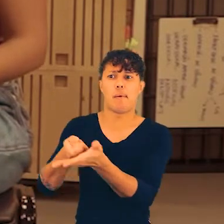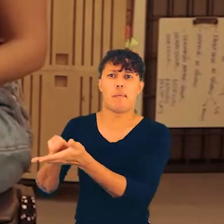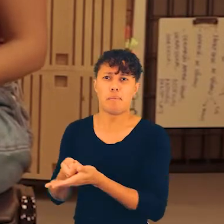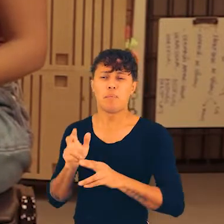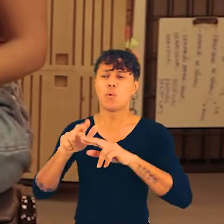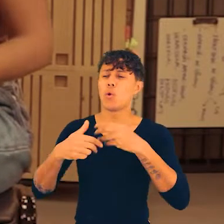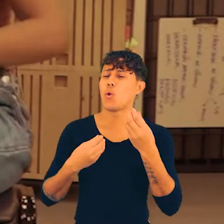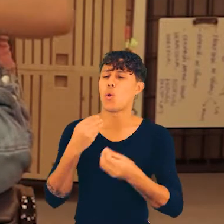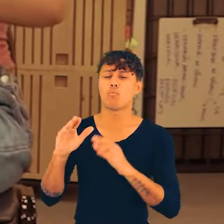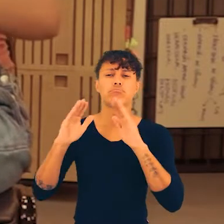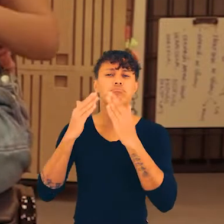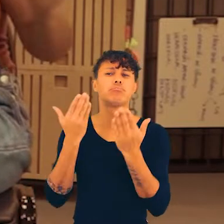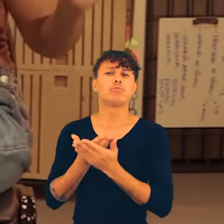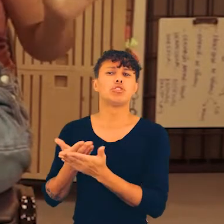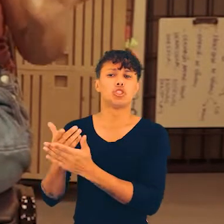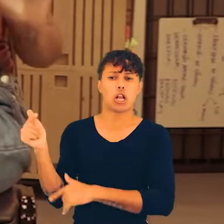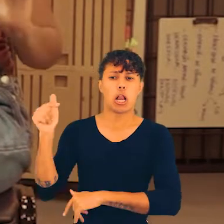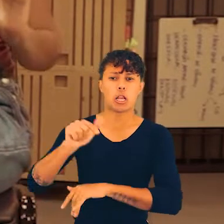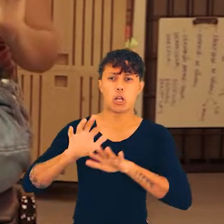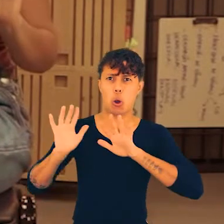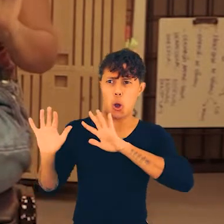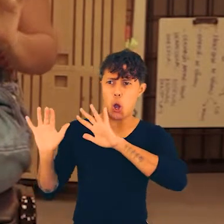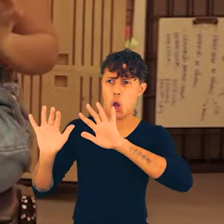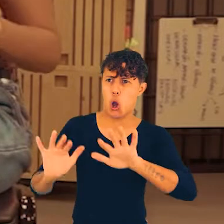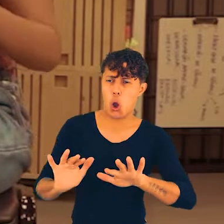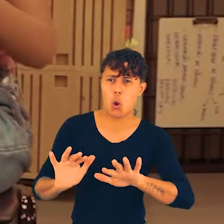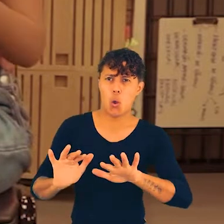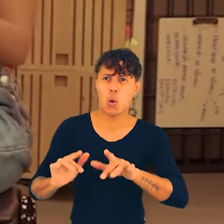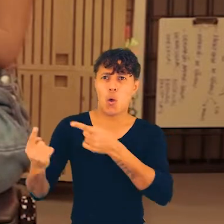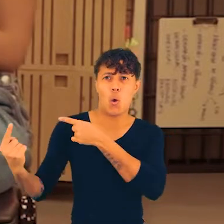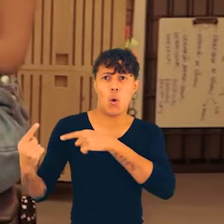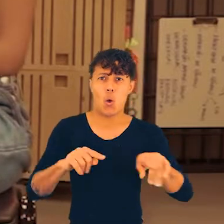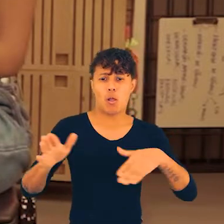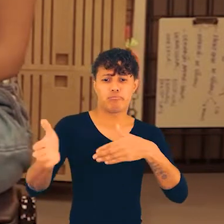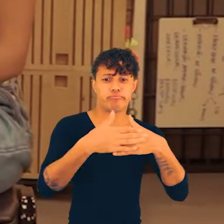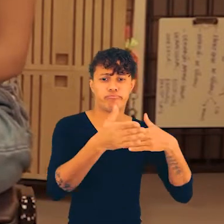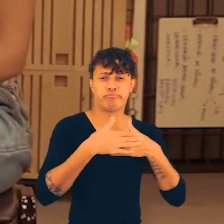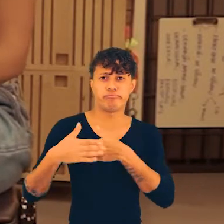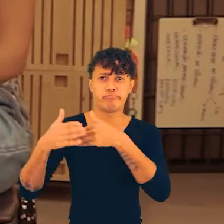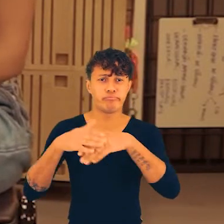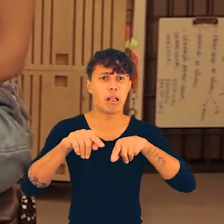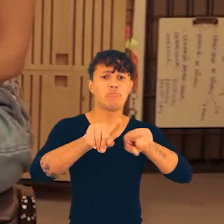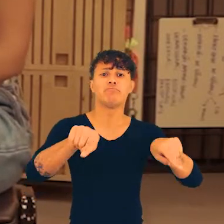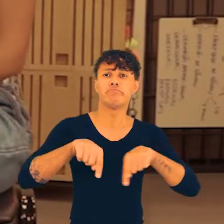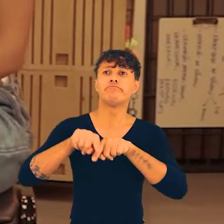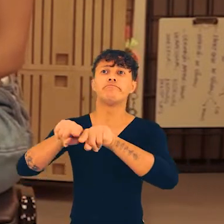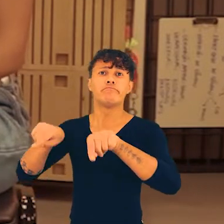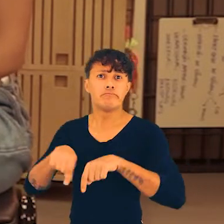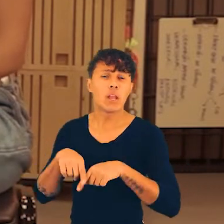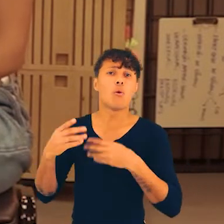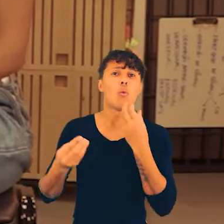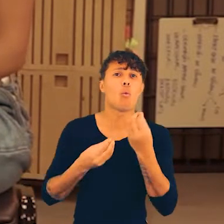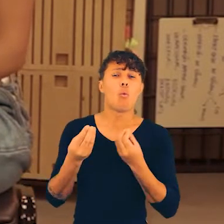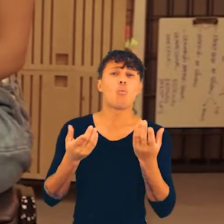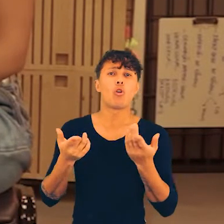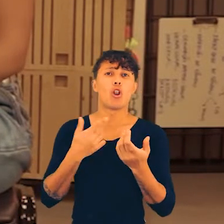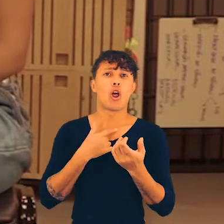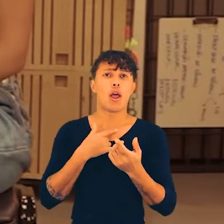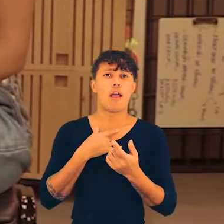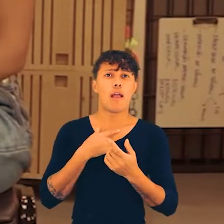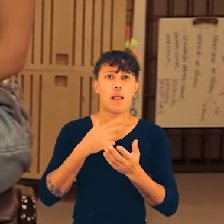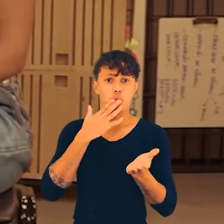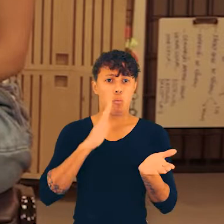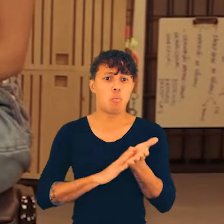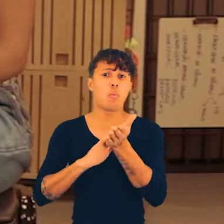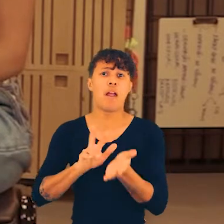de casa. Então, nós ocupamos as escolas aqui na cidade contra o fechamento de salas e entramos